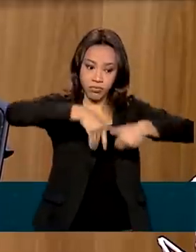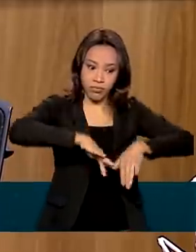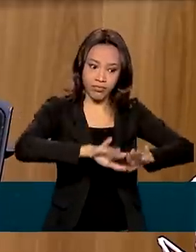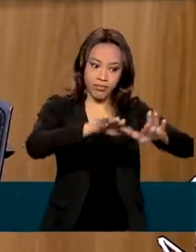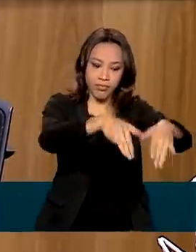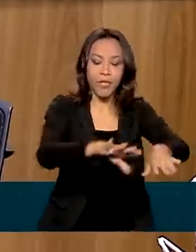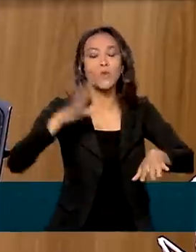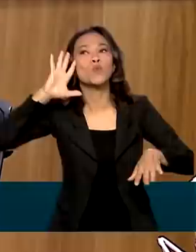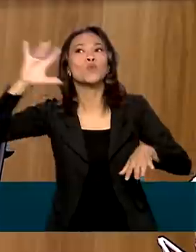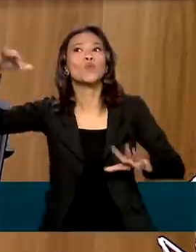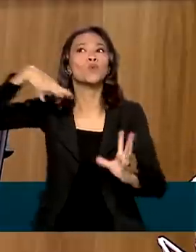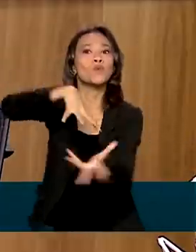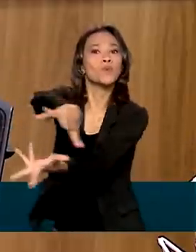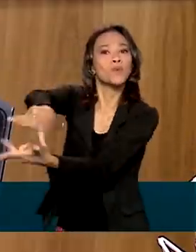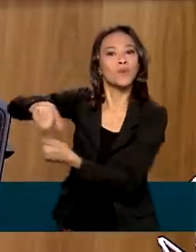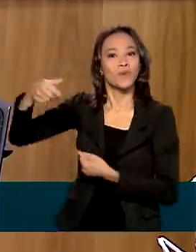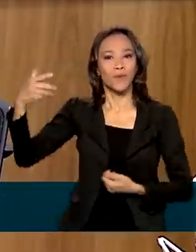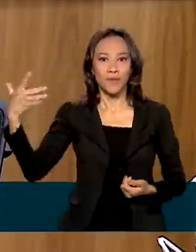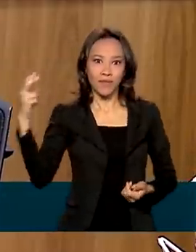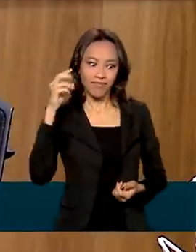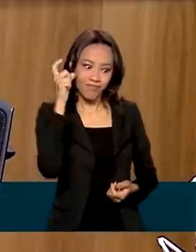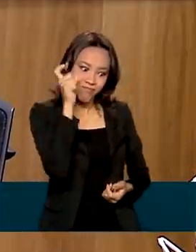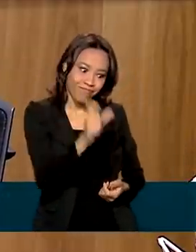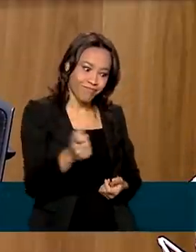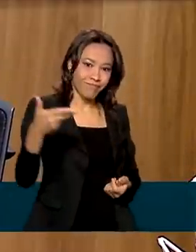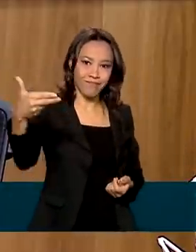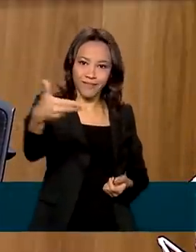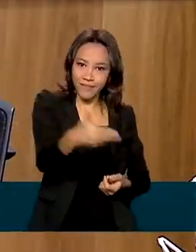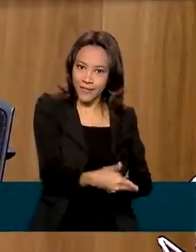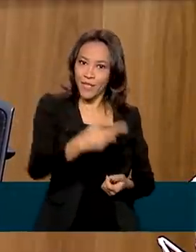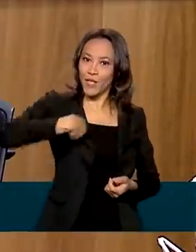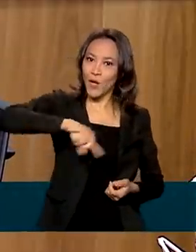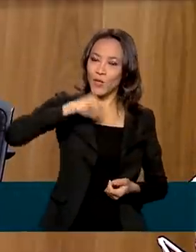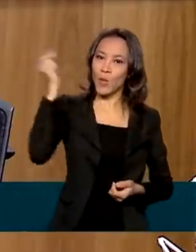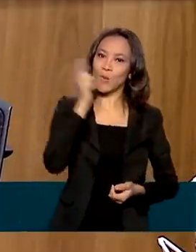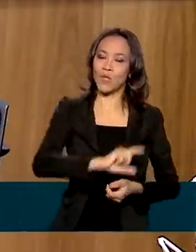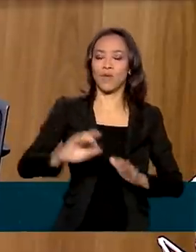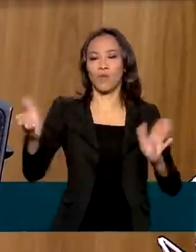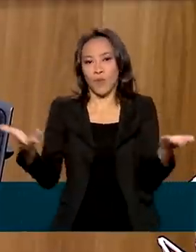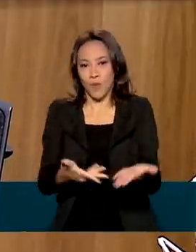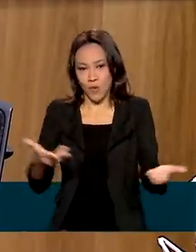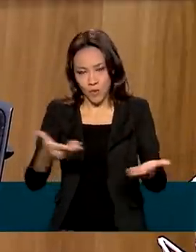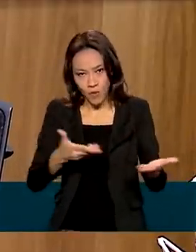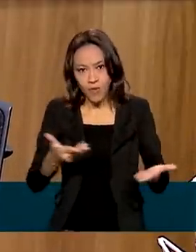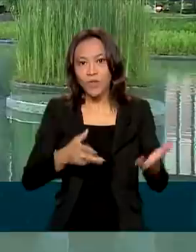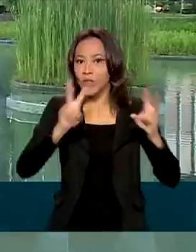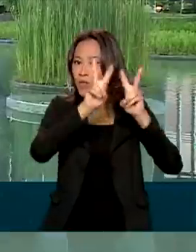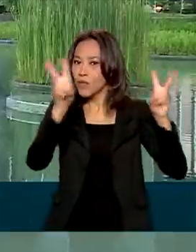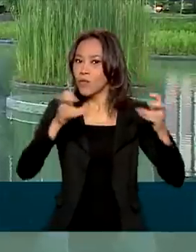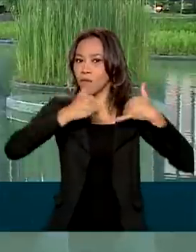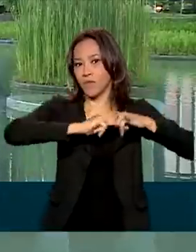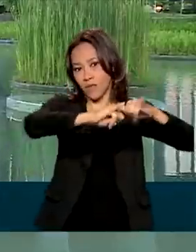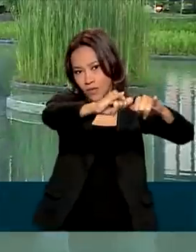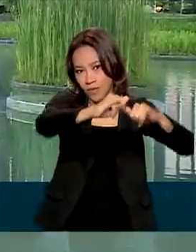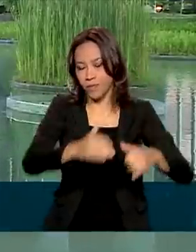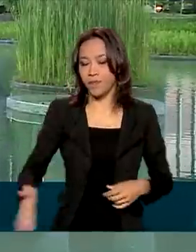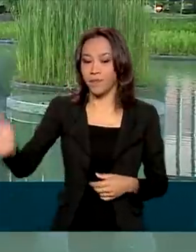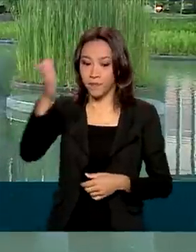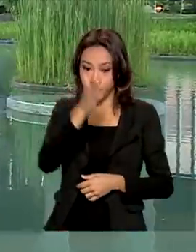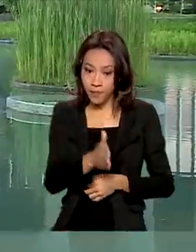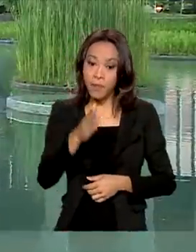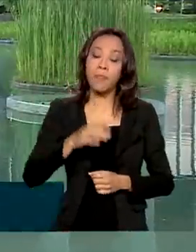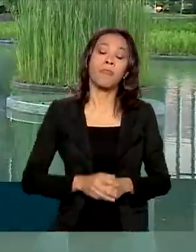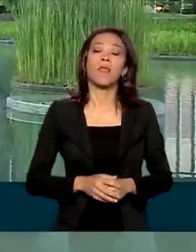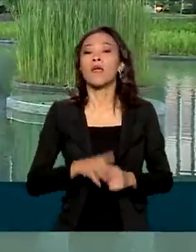mundo em 2050 a atingir o que nós fazemos hoje em relação à energia elétrica. Para construir o